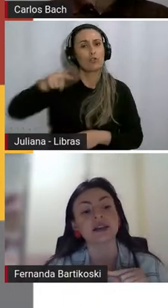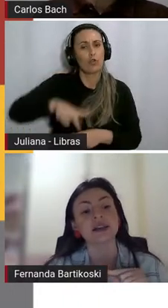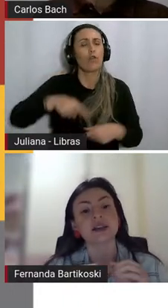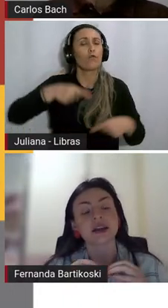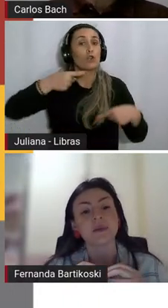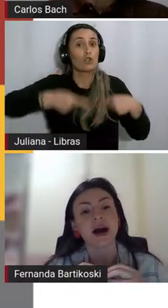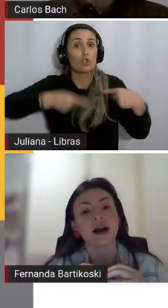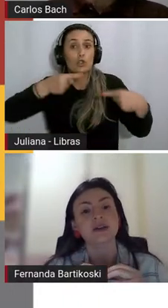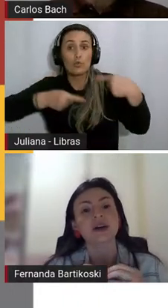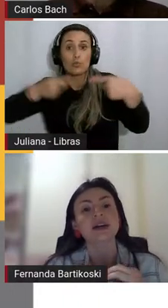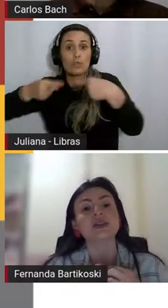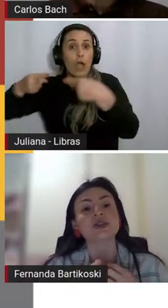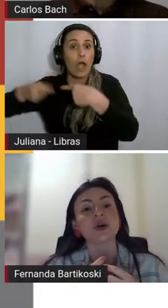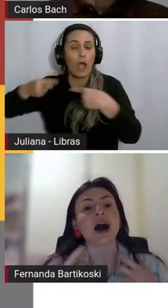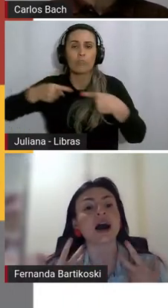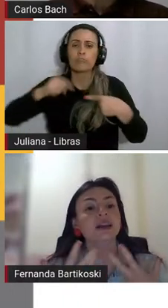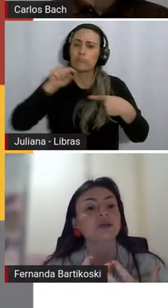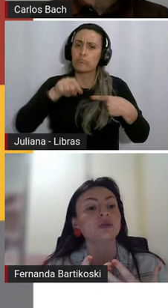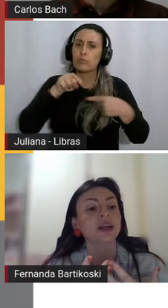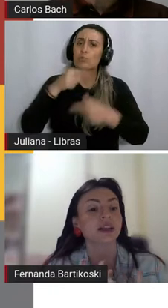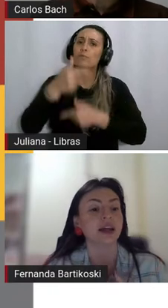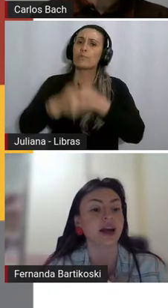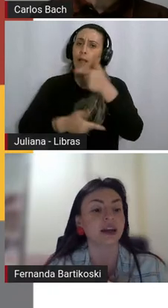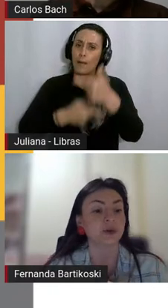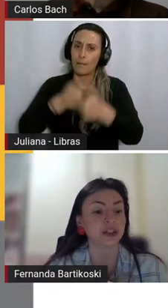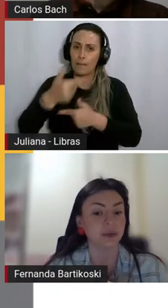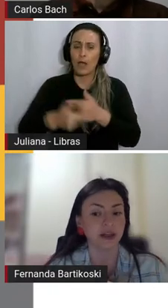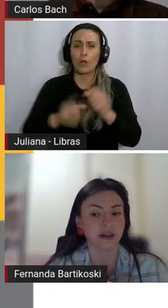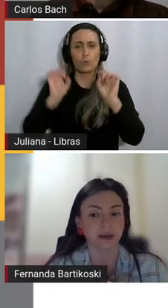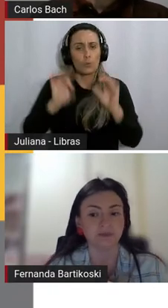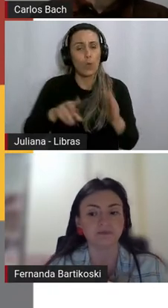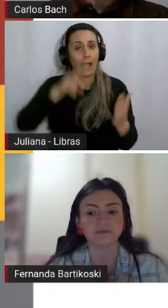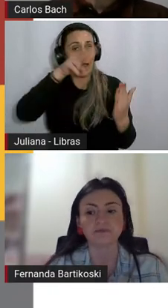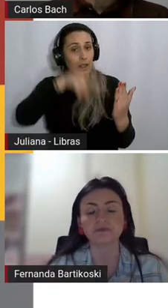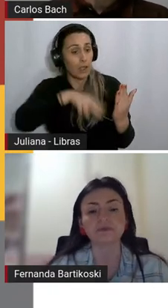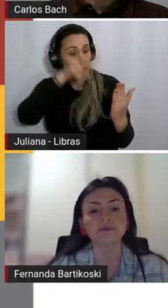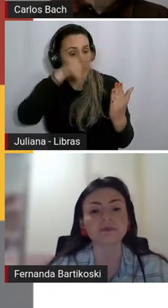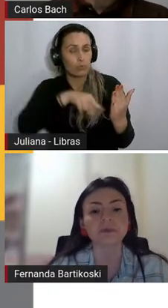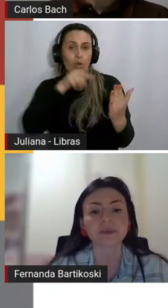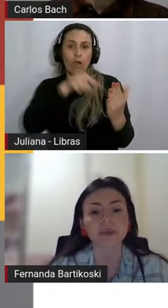desse trabalho que só a leitura literária possibilita.